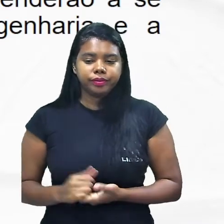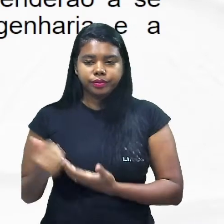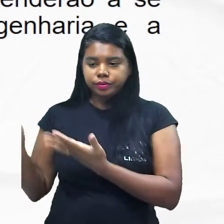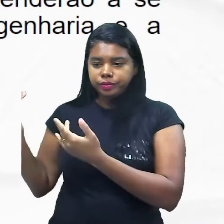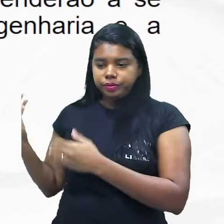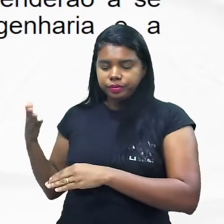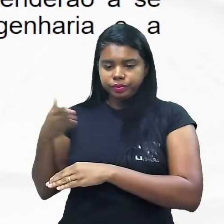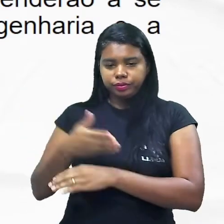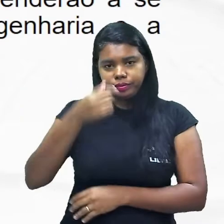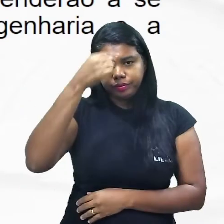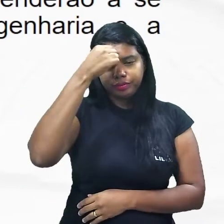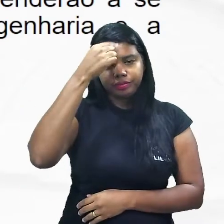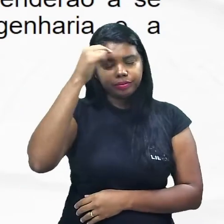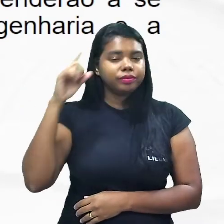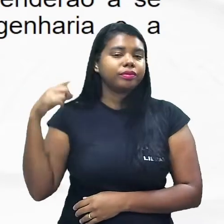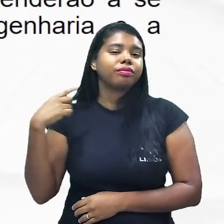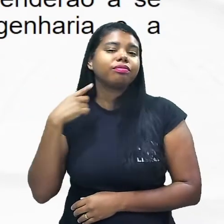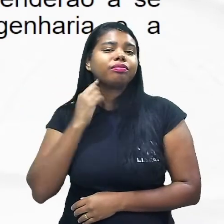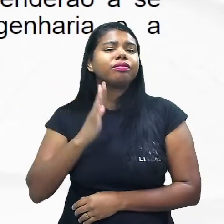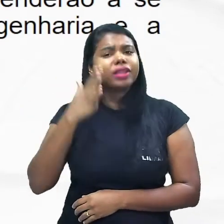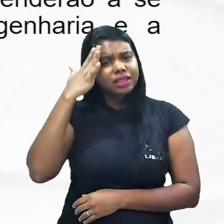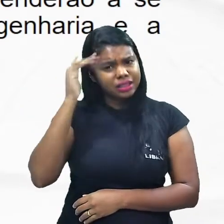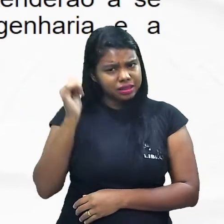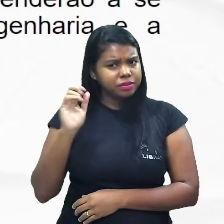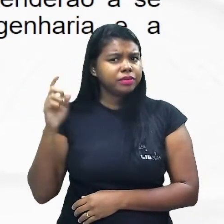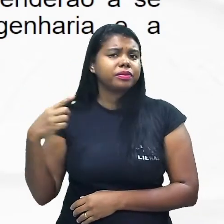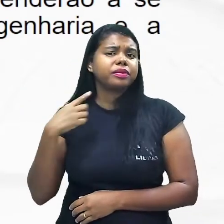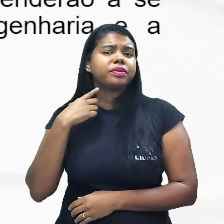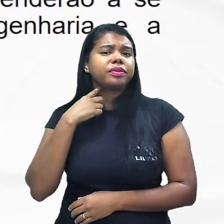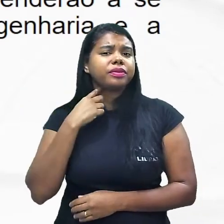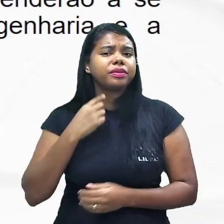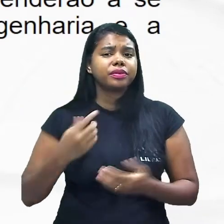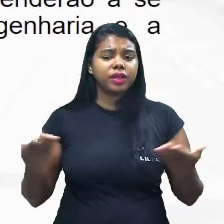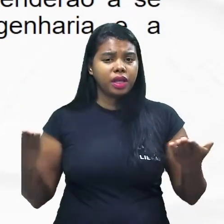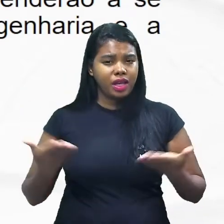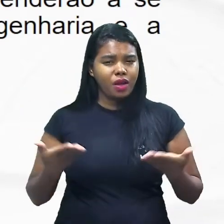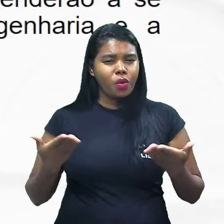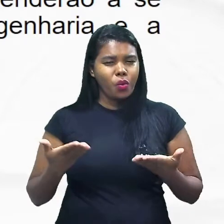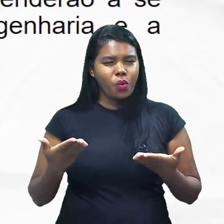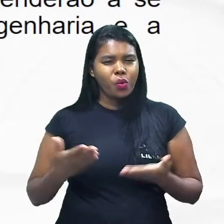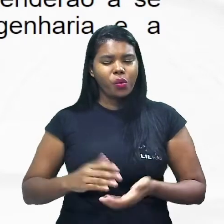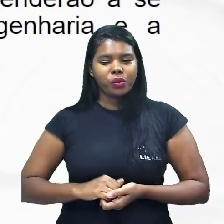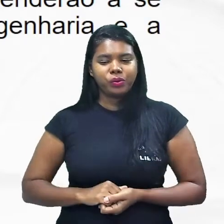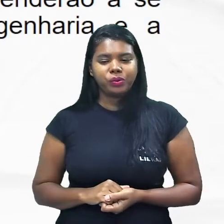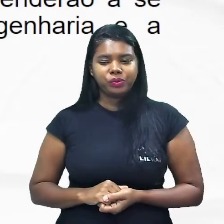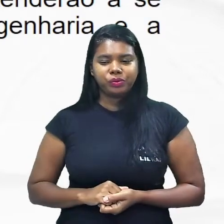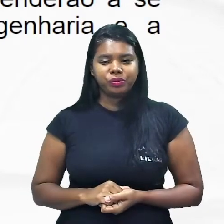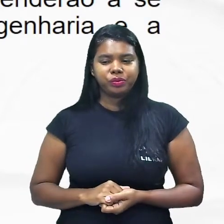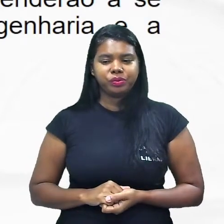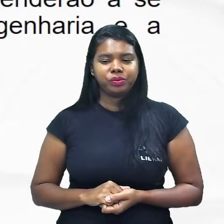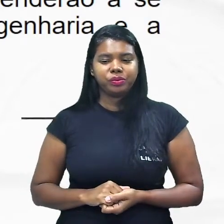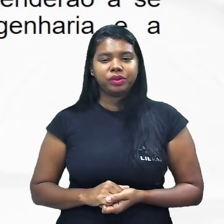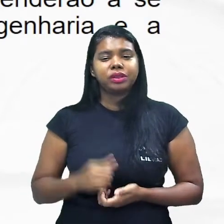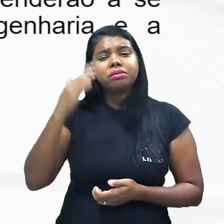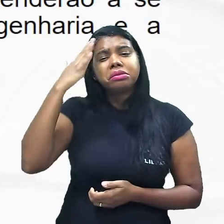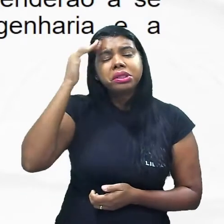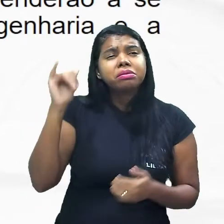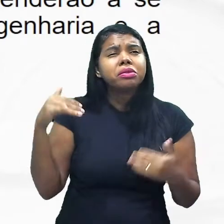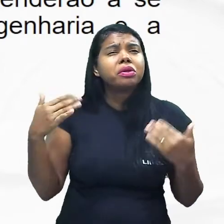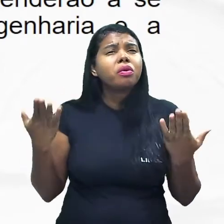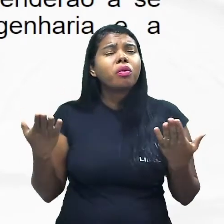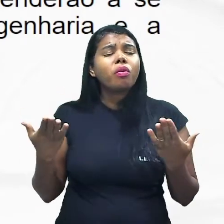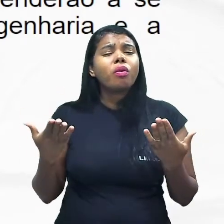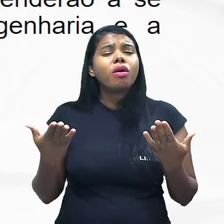faculdade de direito sabia se seria advogado hoje em dia entram para descobrir a que